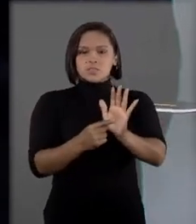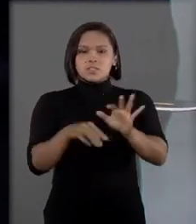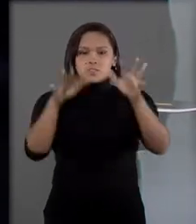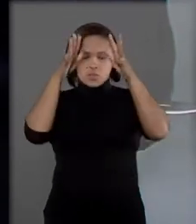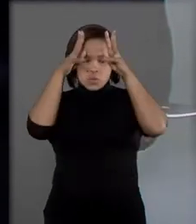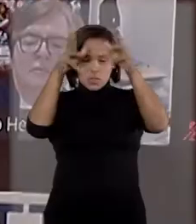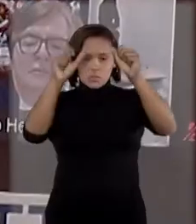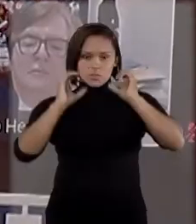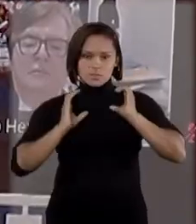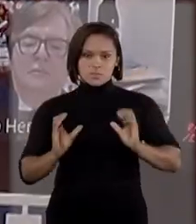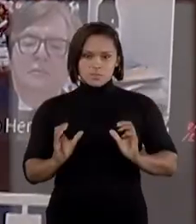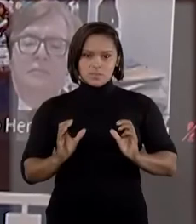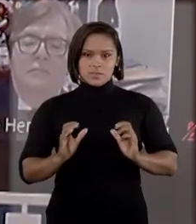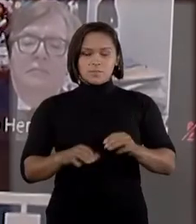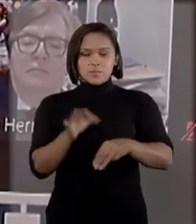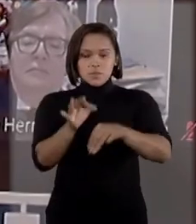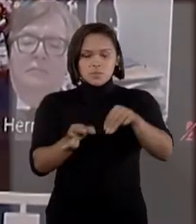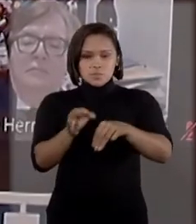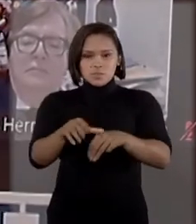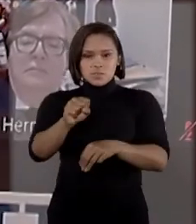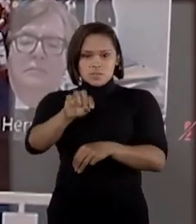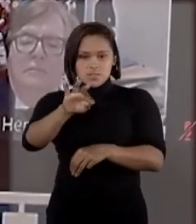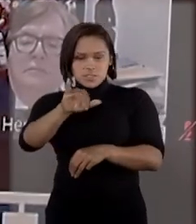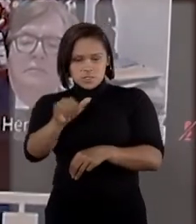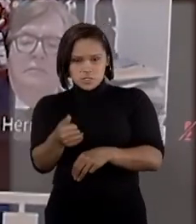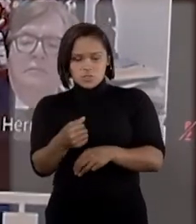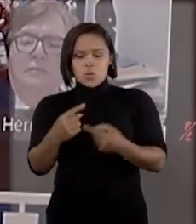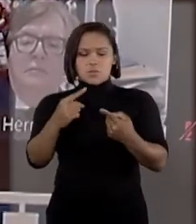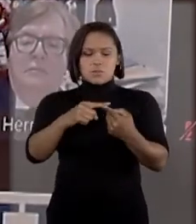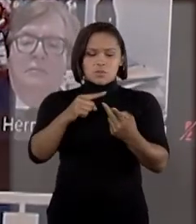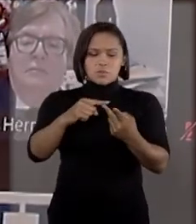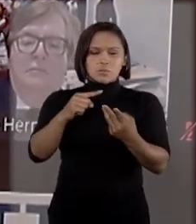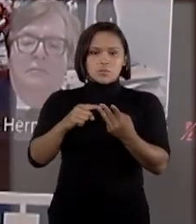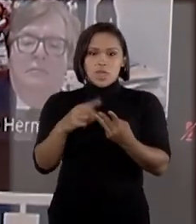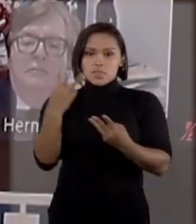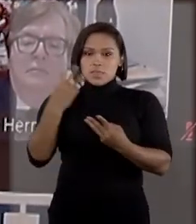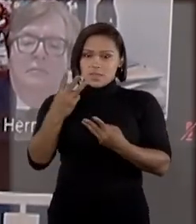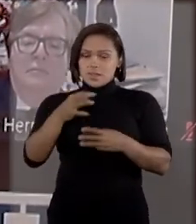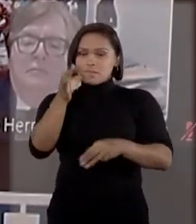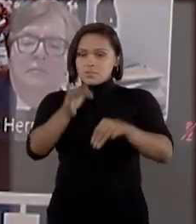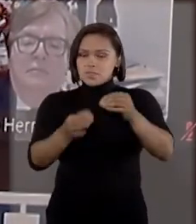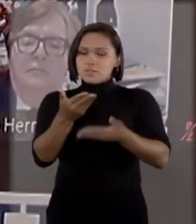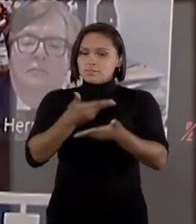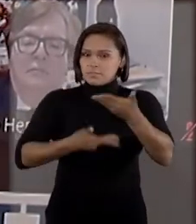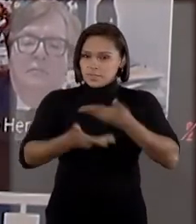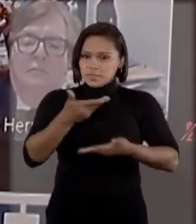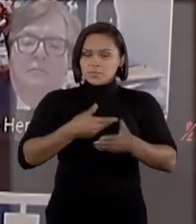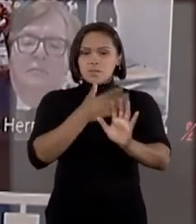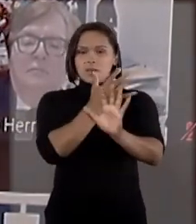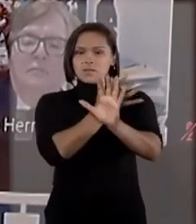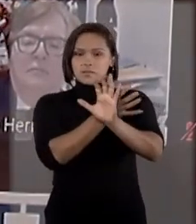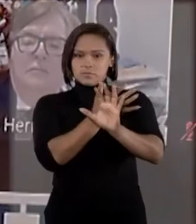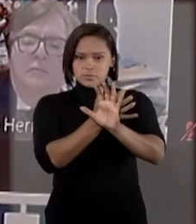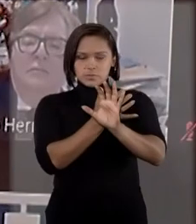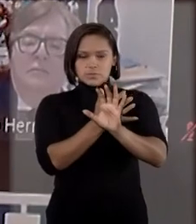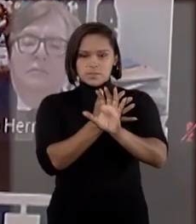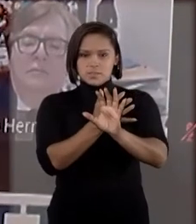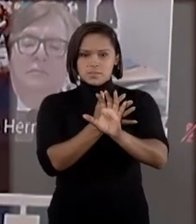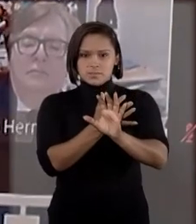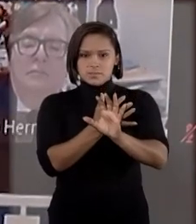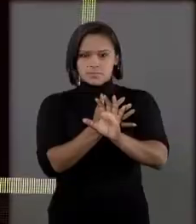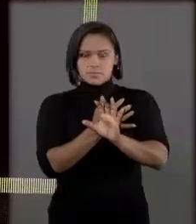da Cidadania. Os ministros do STJ, Herman Benjamin, Marco Buzzi e Marco Aurélio Belize, participaram da solenidade por